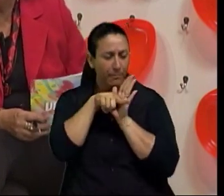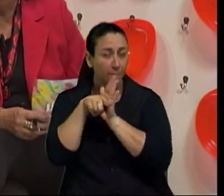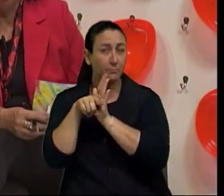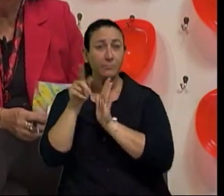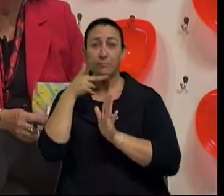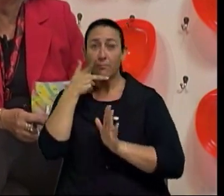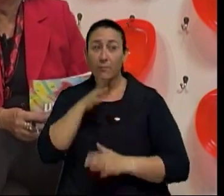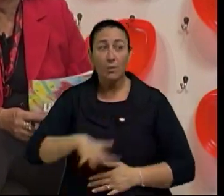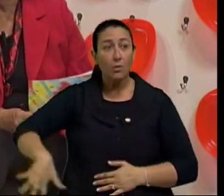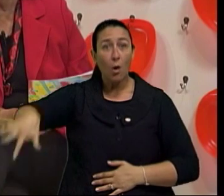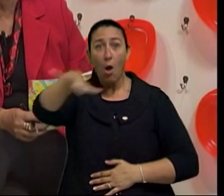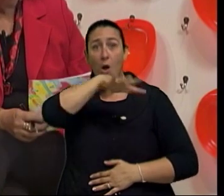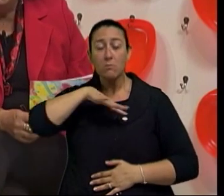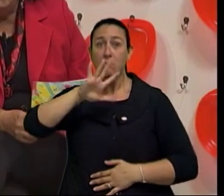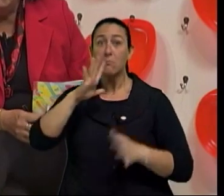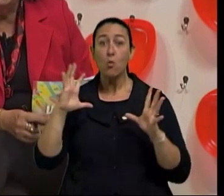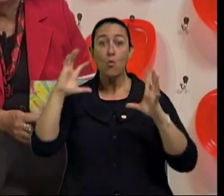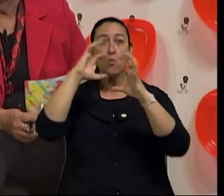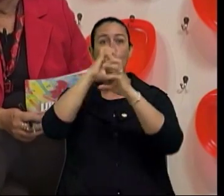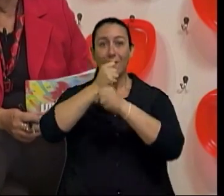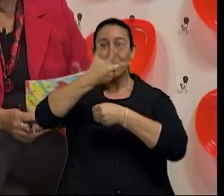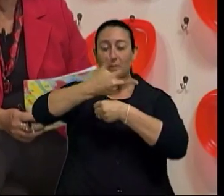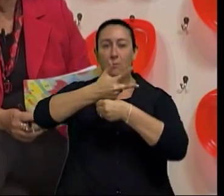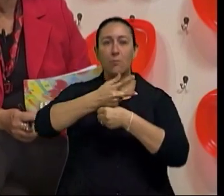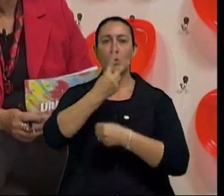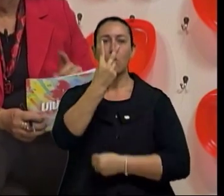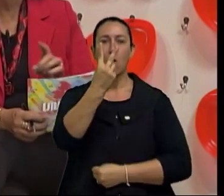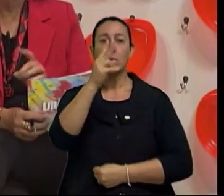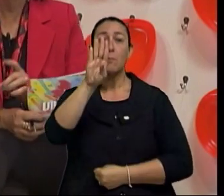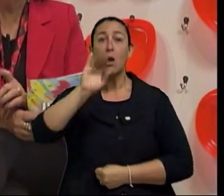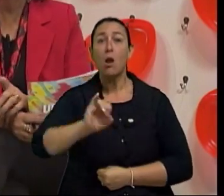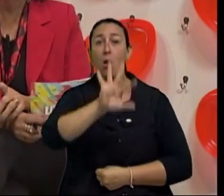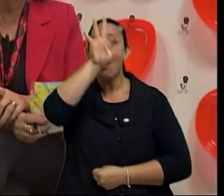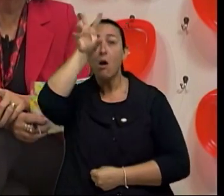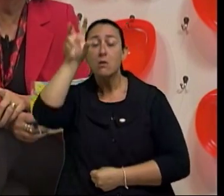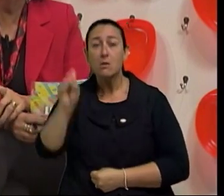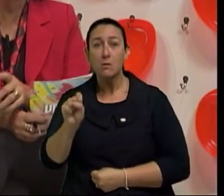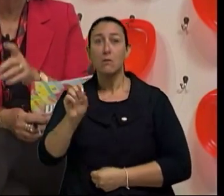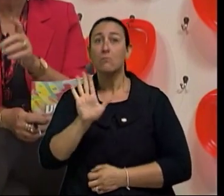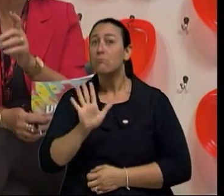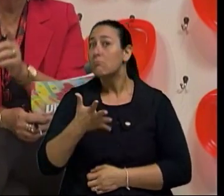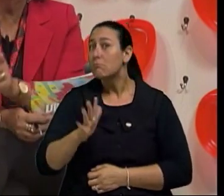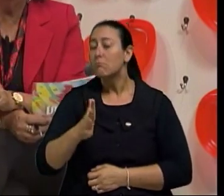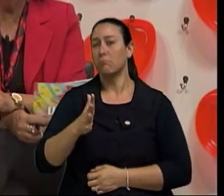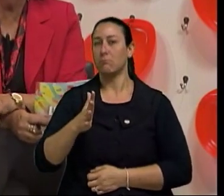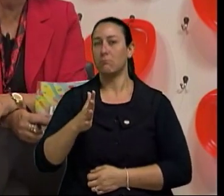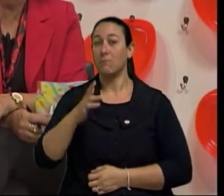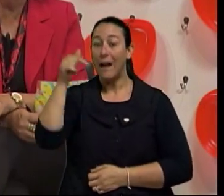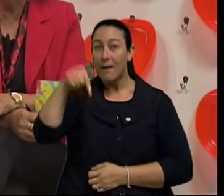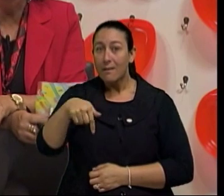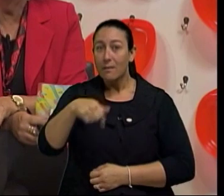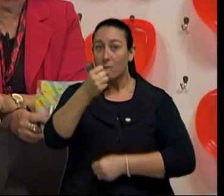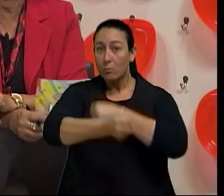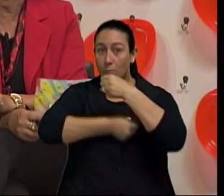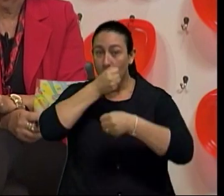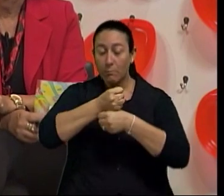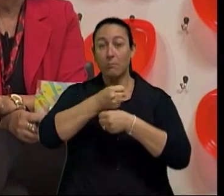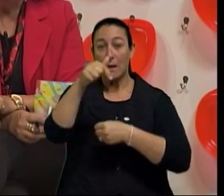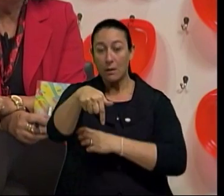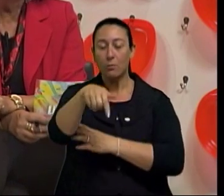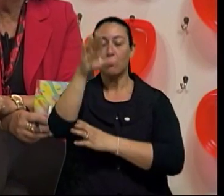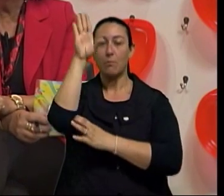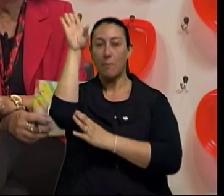bilhões de idosos no mundo. No Brasil, a estimativa é de que seremos 50 milhões.